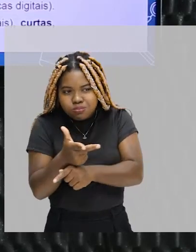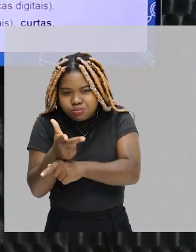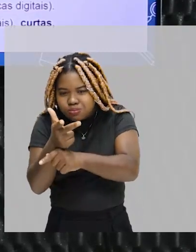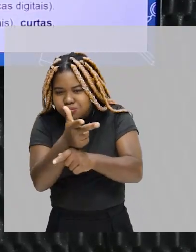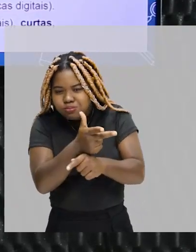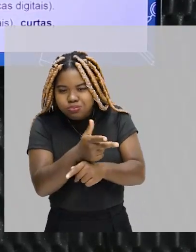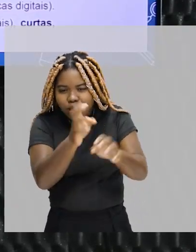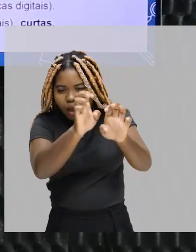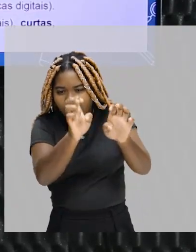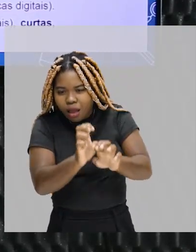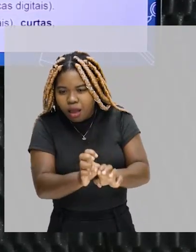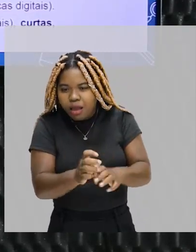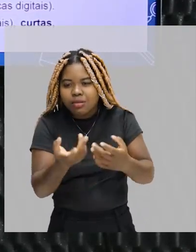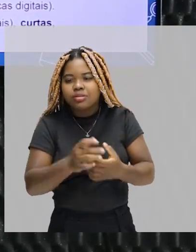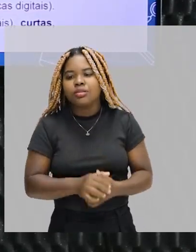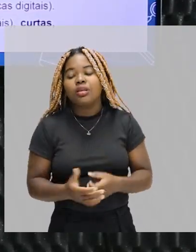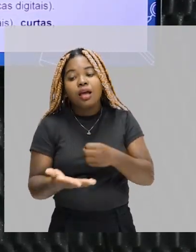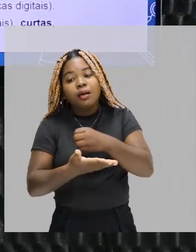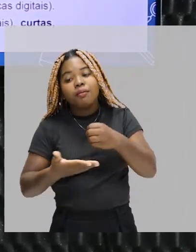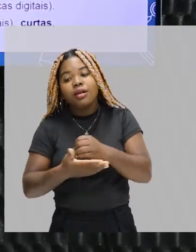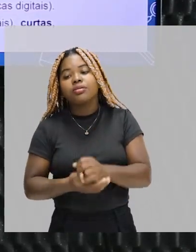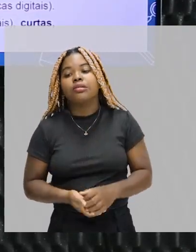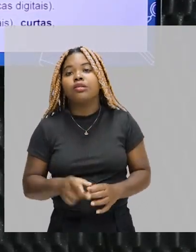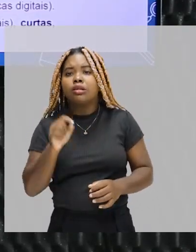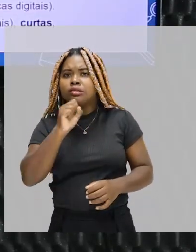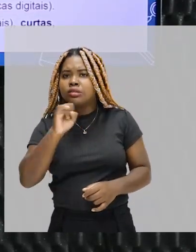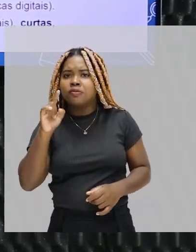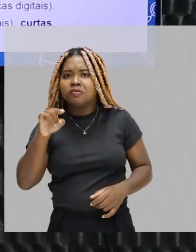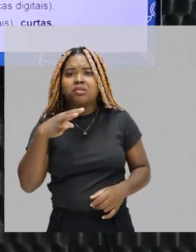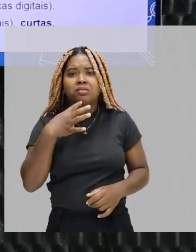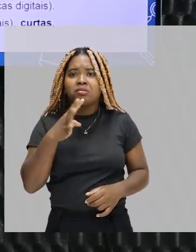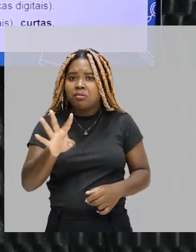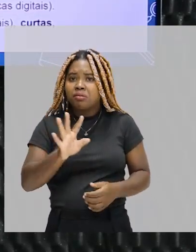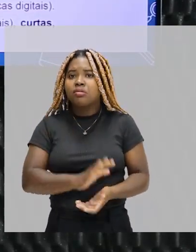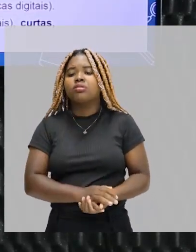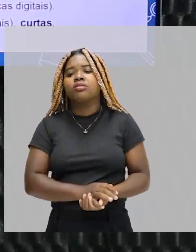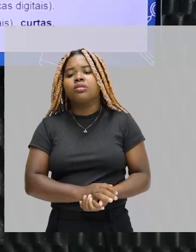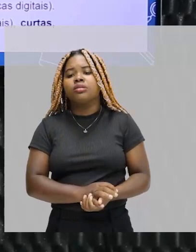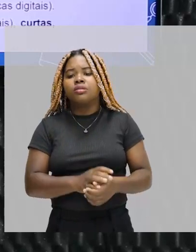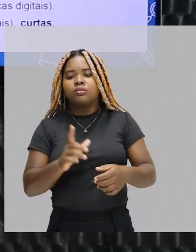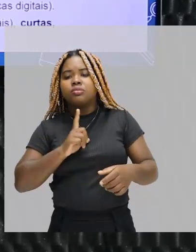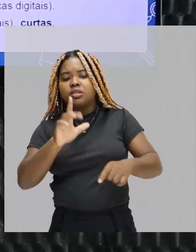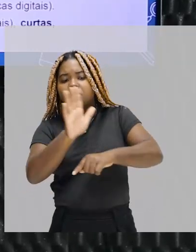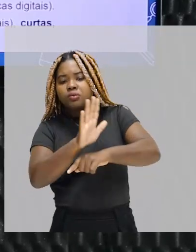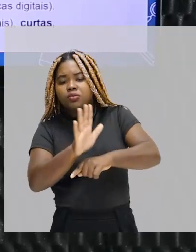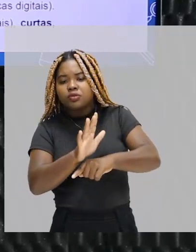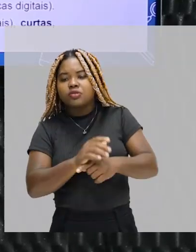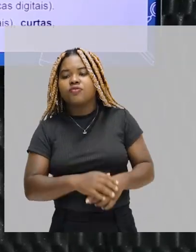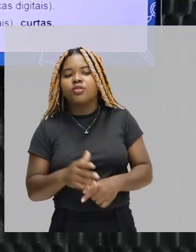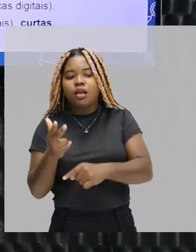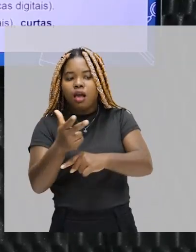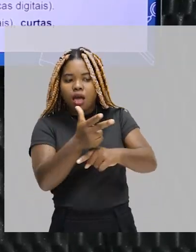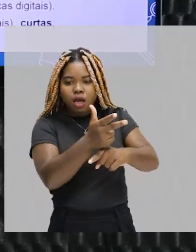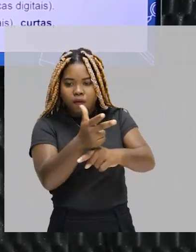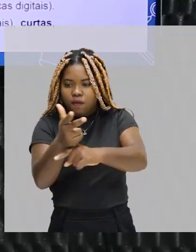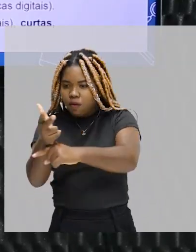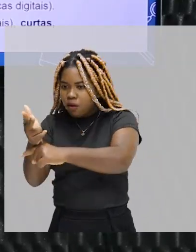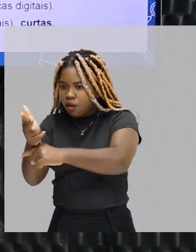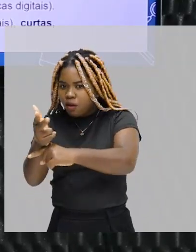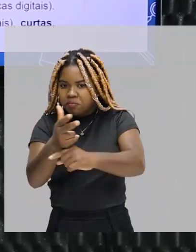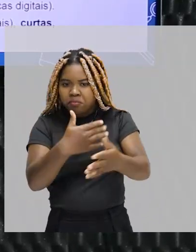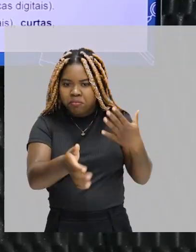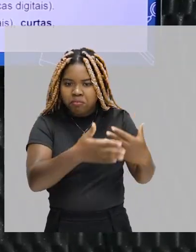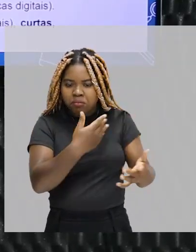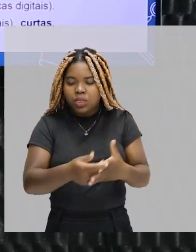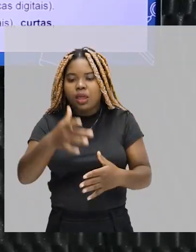justamente a base do filme. Para quem não sabe, para você fazer um filme, você grava as cenas aleatoriamente. Aí a pessoa que vai